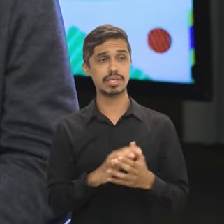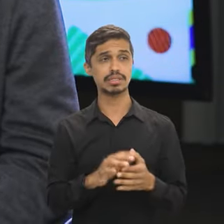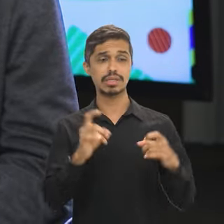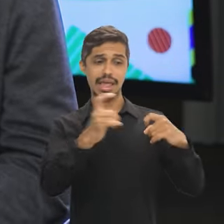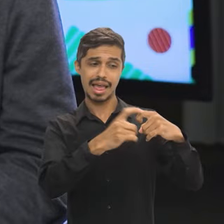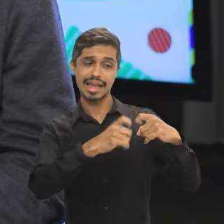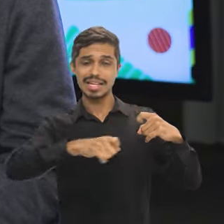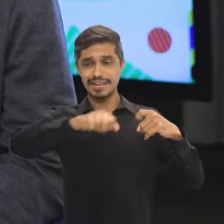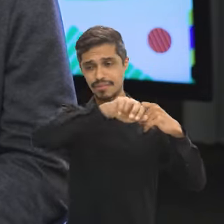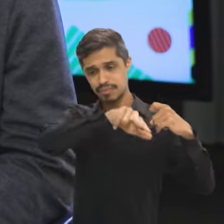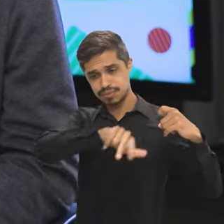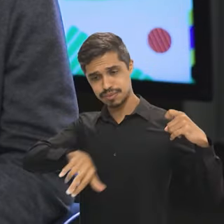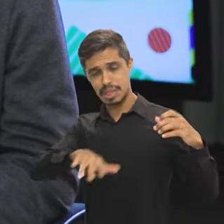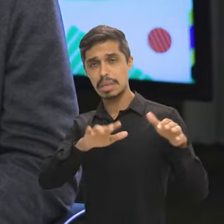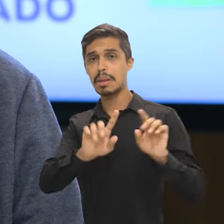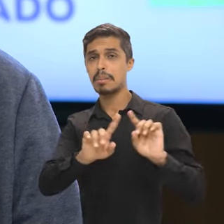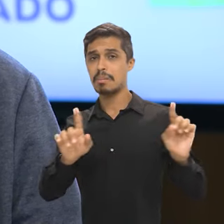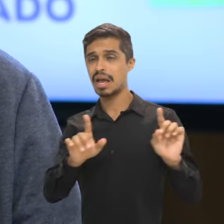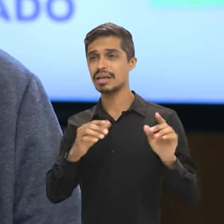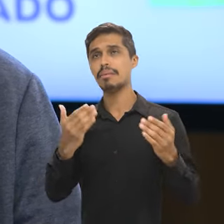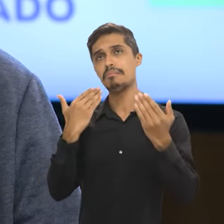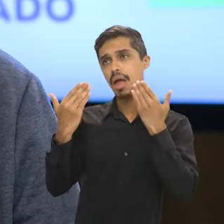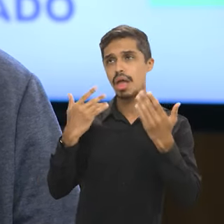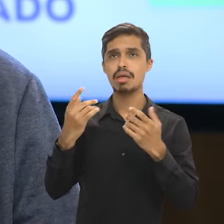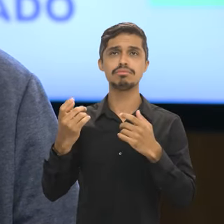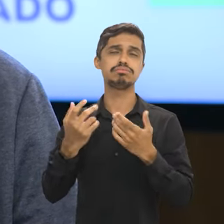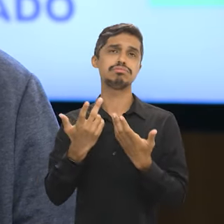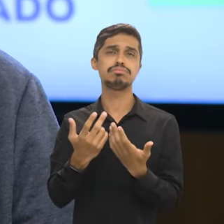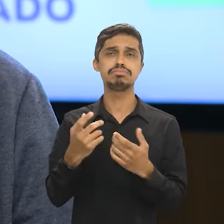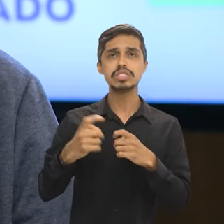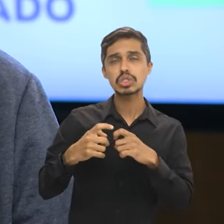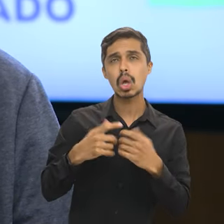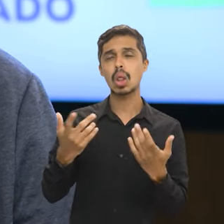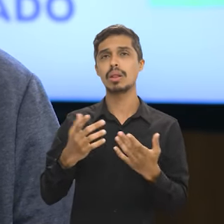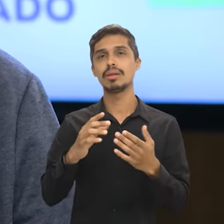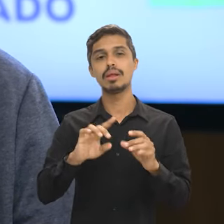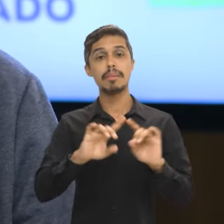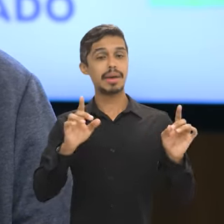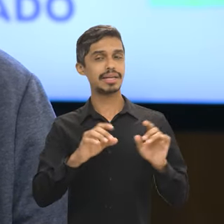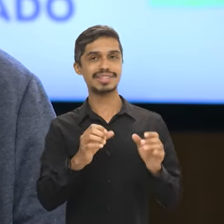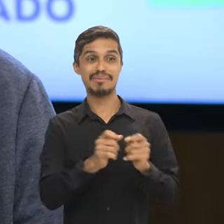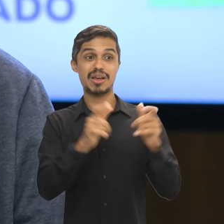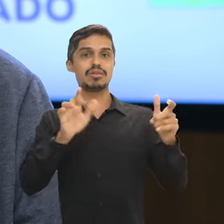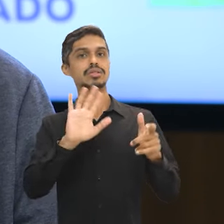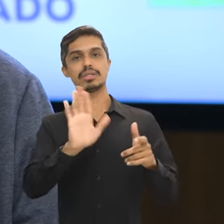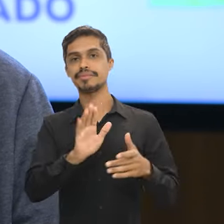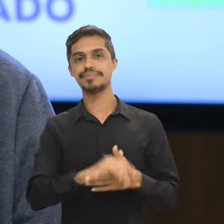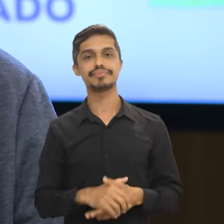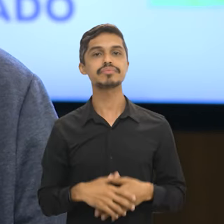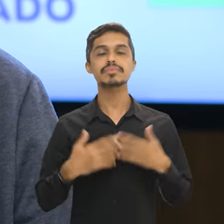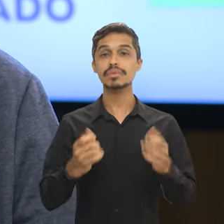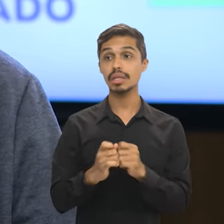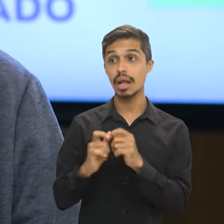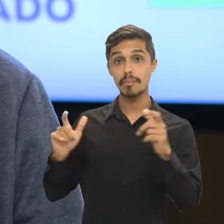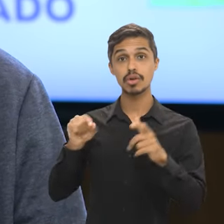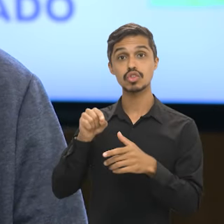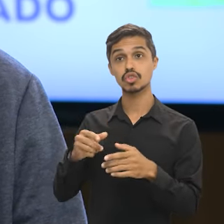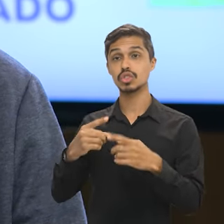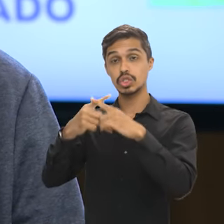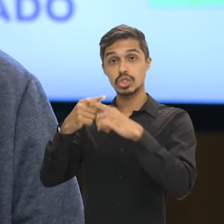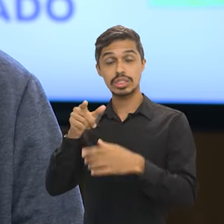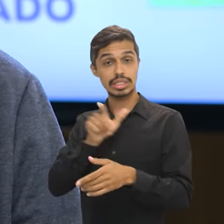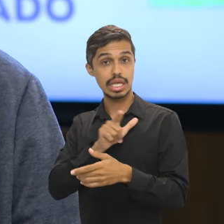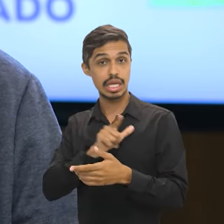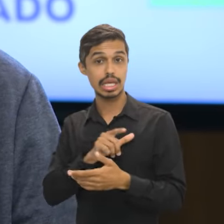como médico, psicólogo, mas não são a maior parte das vagas. As vagas que estão em disputa, a maior parte das vagas em disputa no